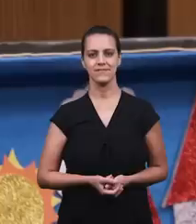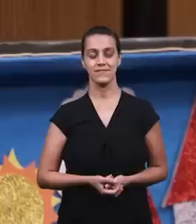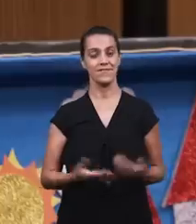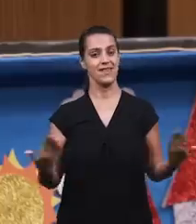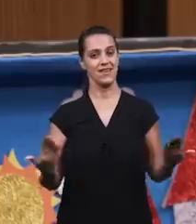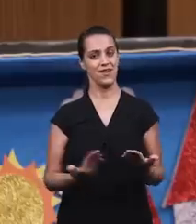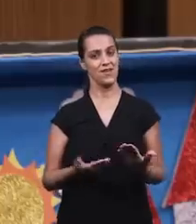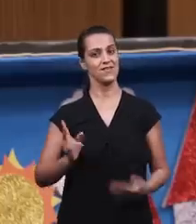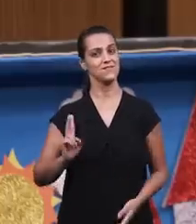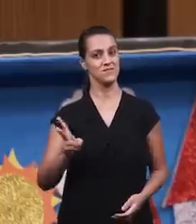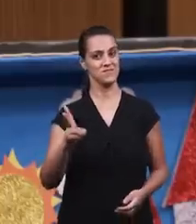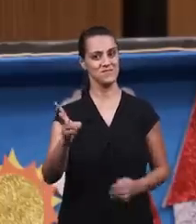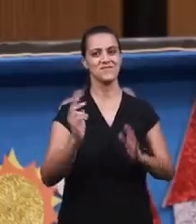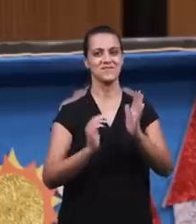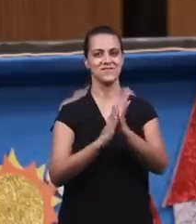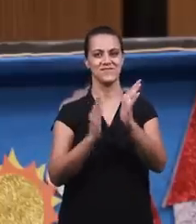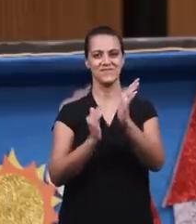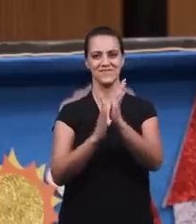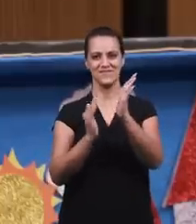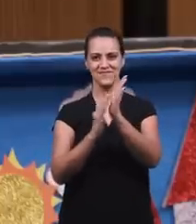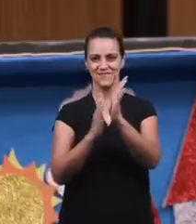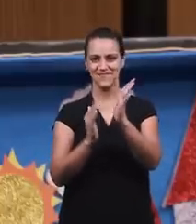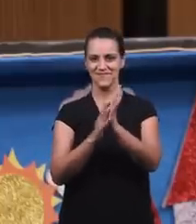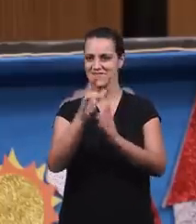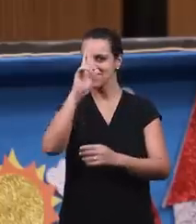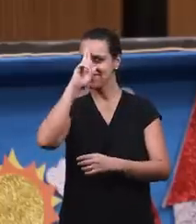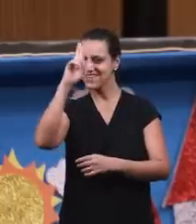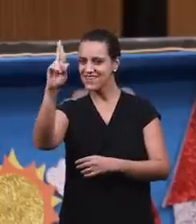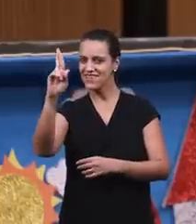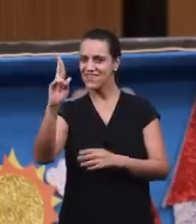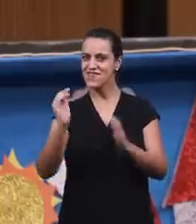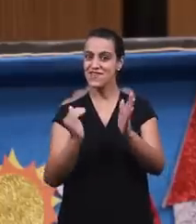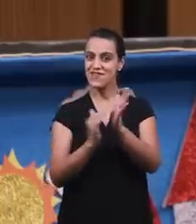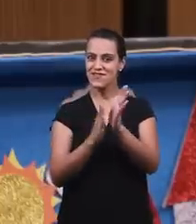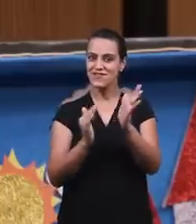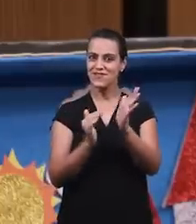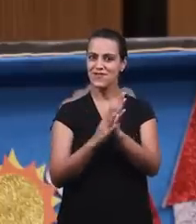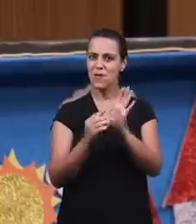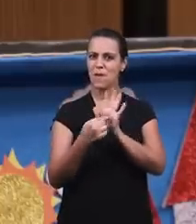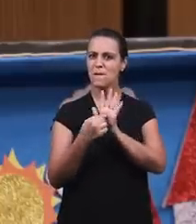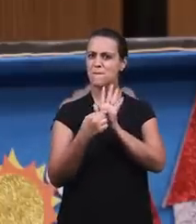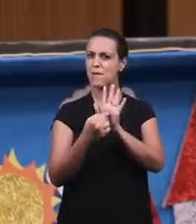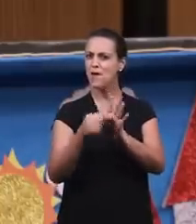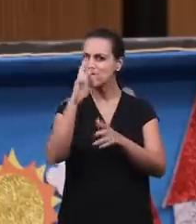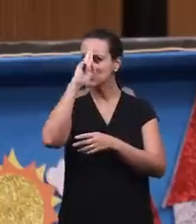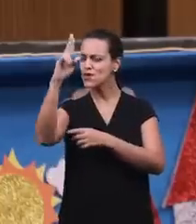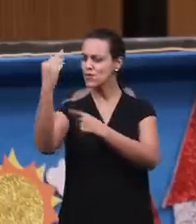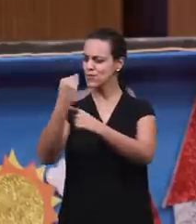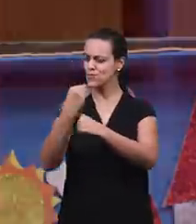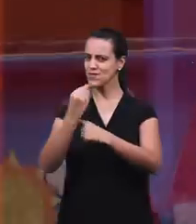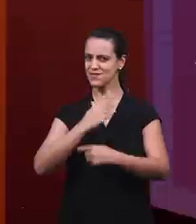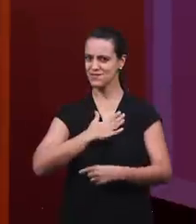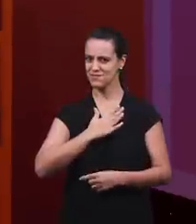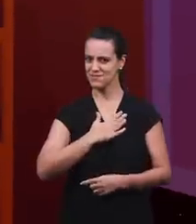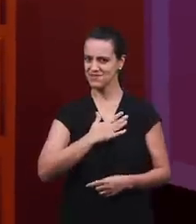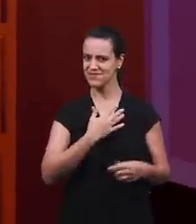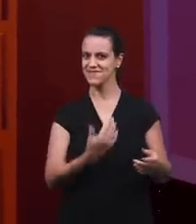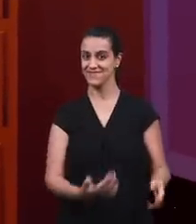Vamos continuar louvando ao Senhor com um hino que diz assim O Senhor cuida de mim